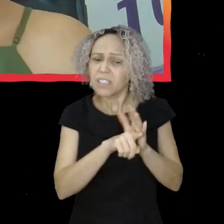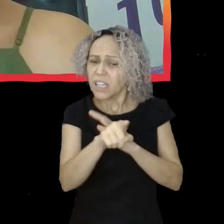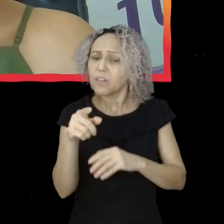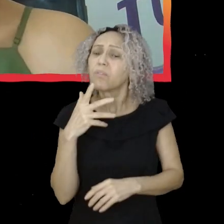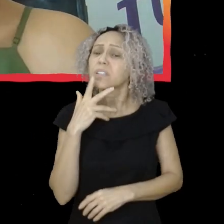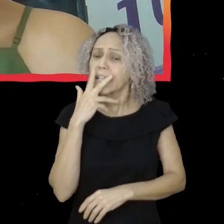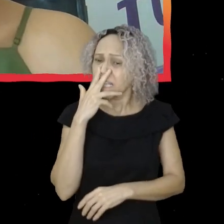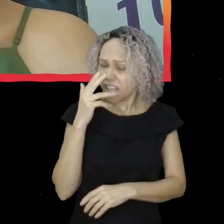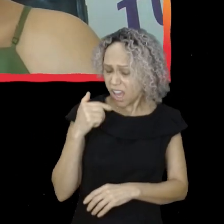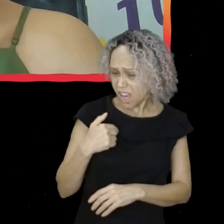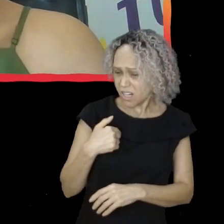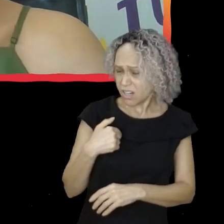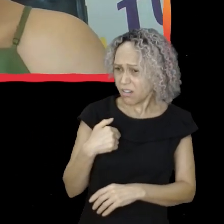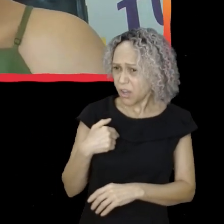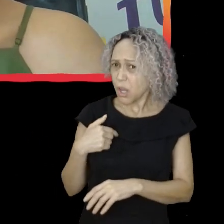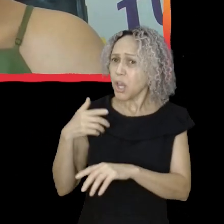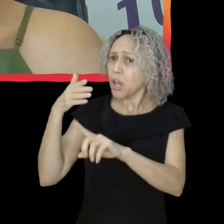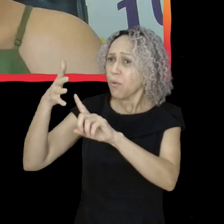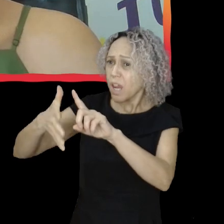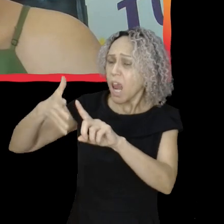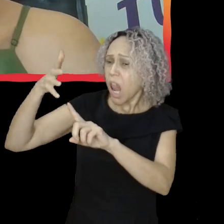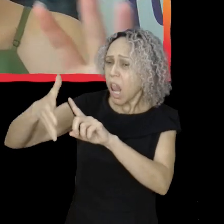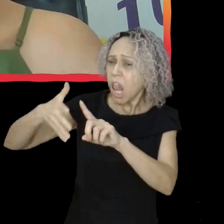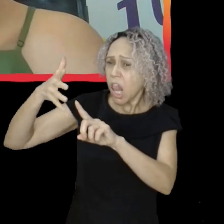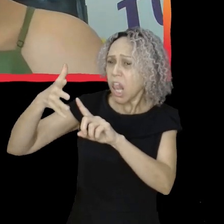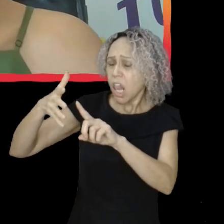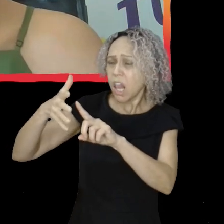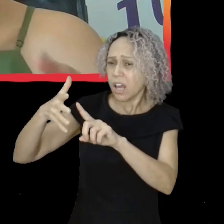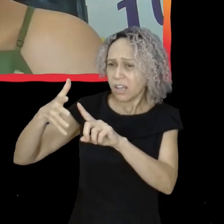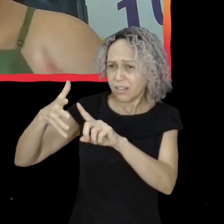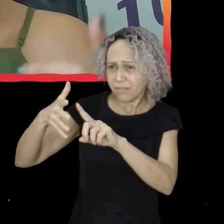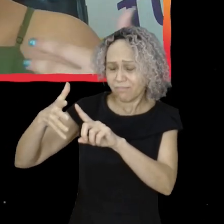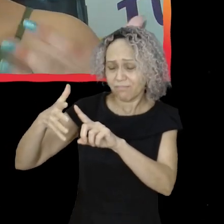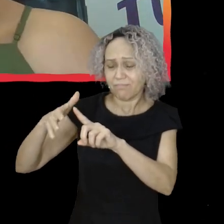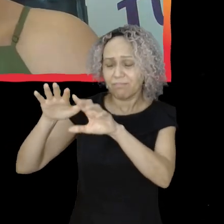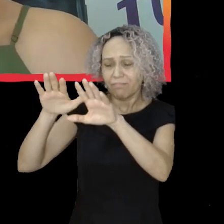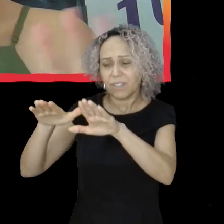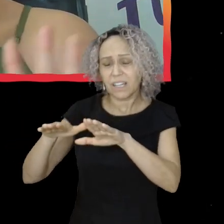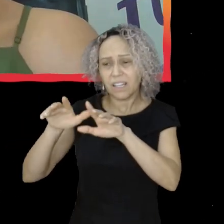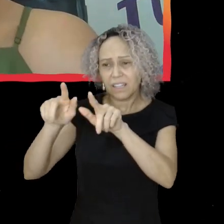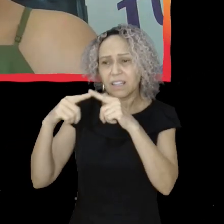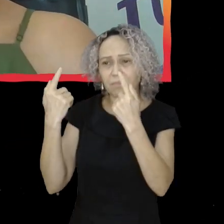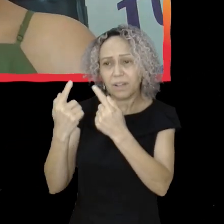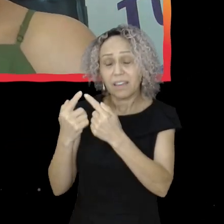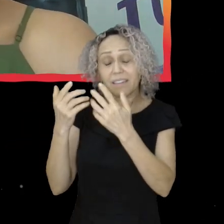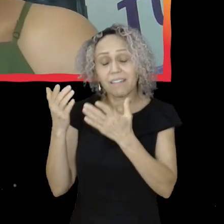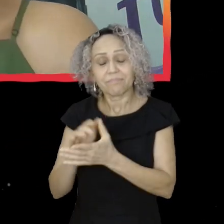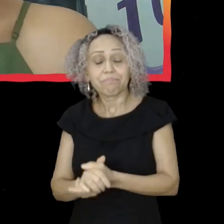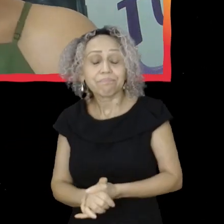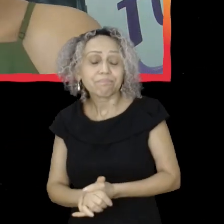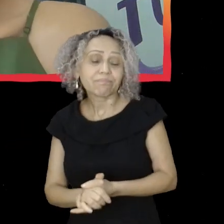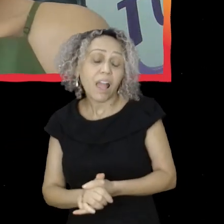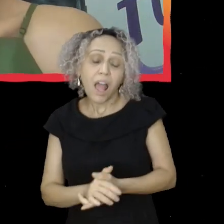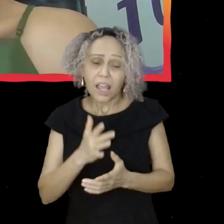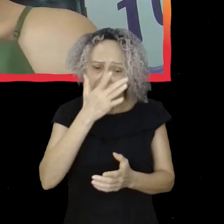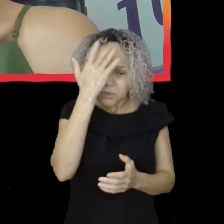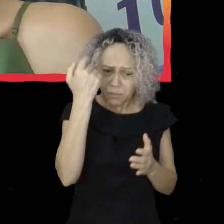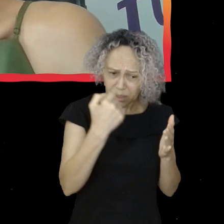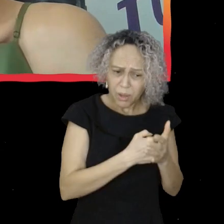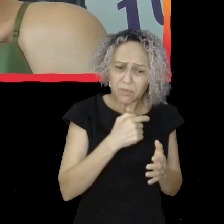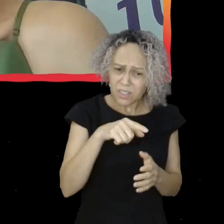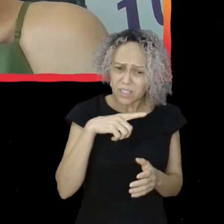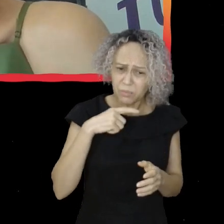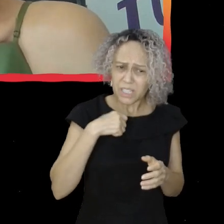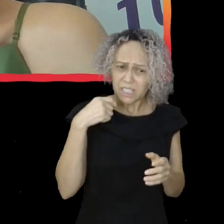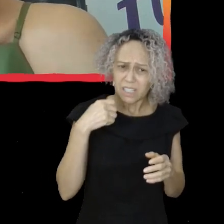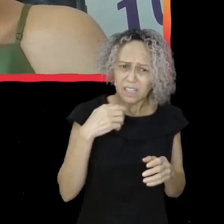e eu vou lá na assembleia, né, na LEP, que a gente se divide. E foi isso. Então, assim, não era o que